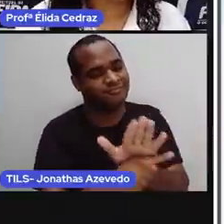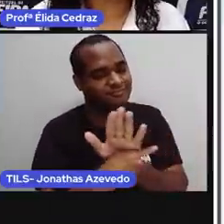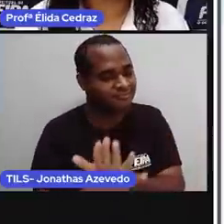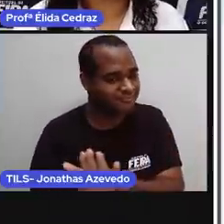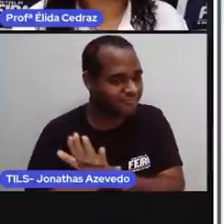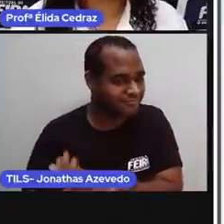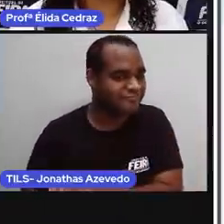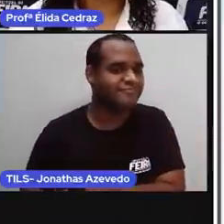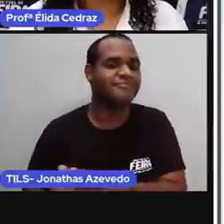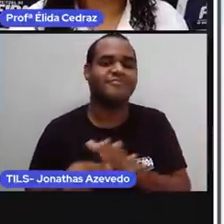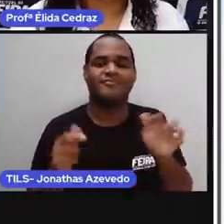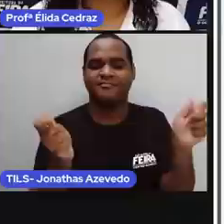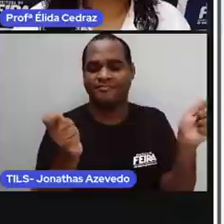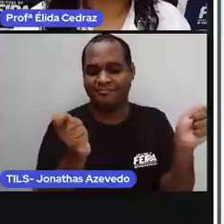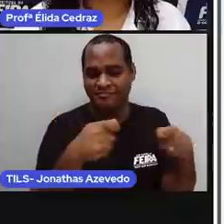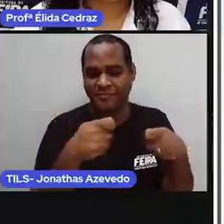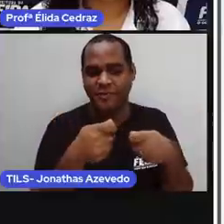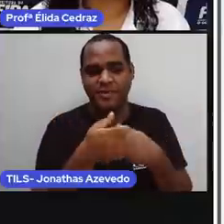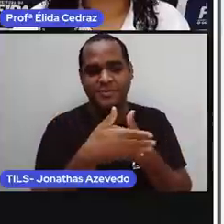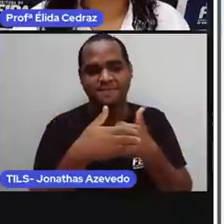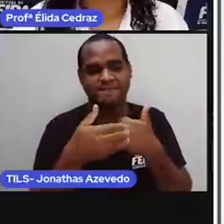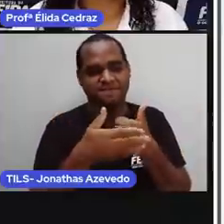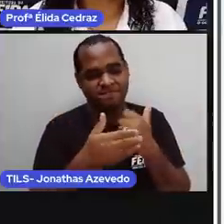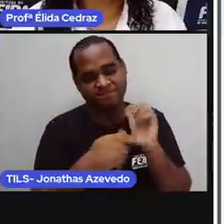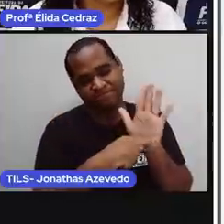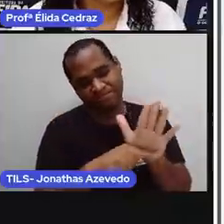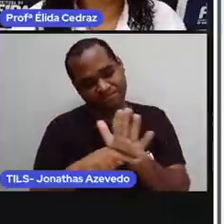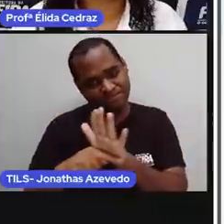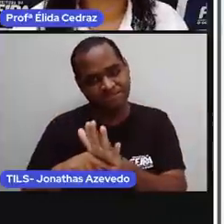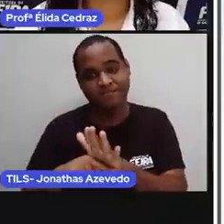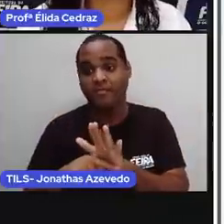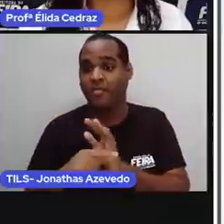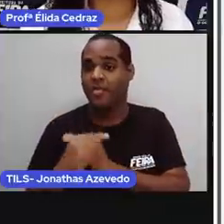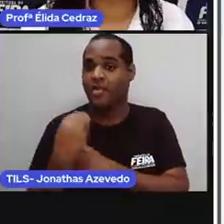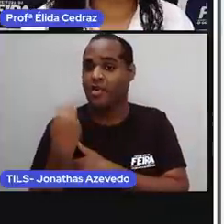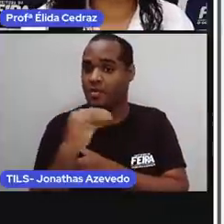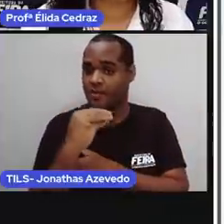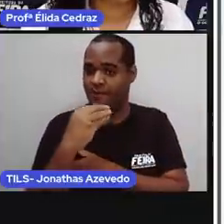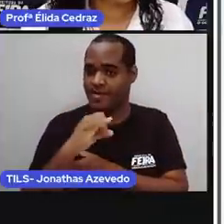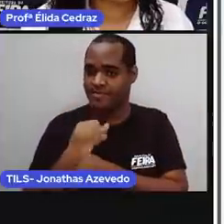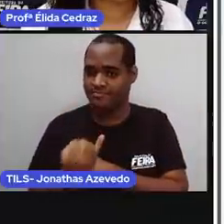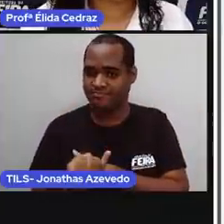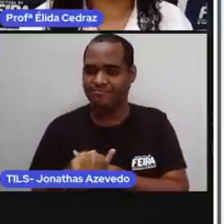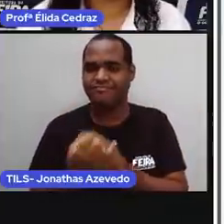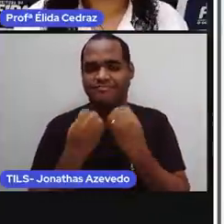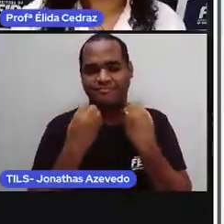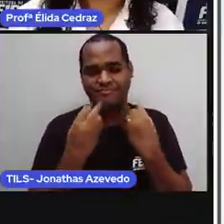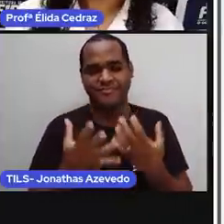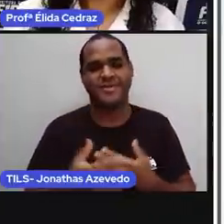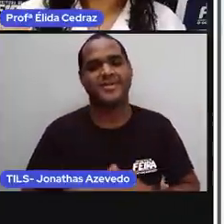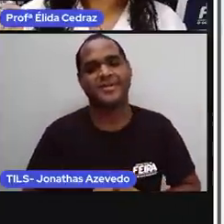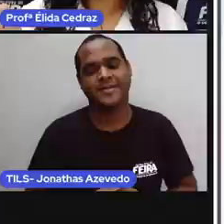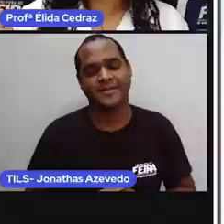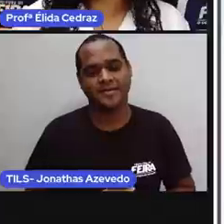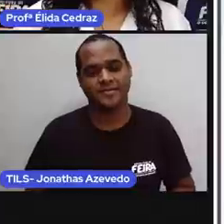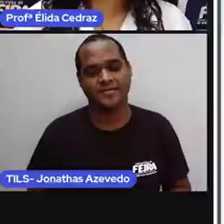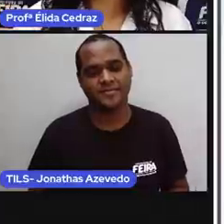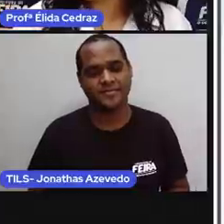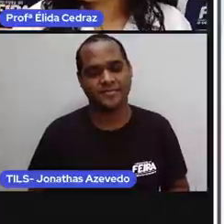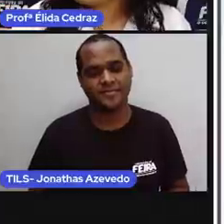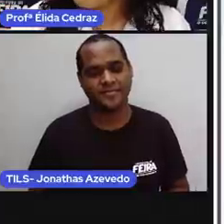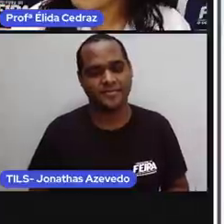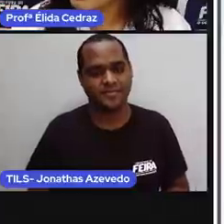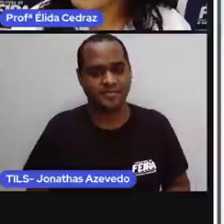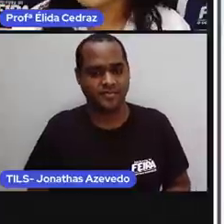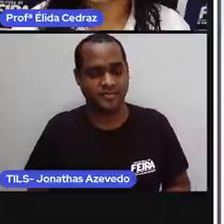cuidar e ter um proveito nessa relação com os animais domésticos. Os animais